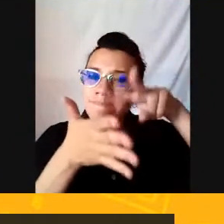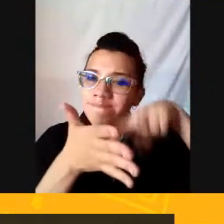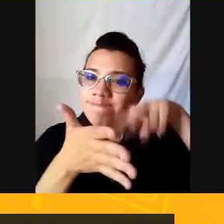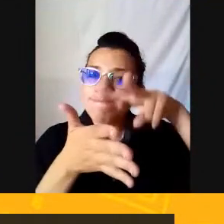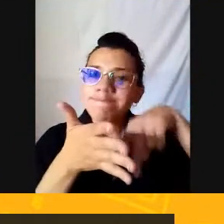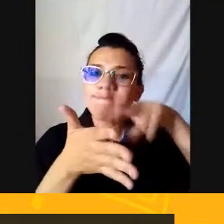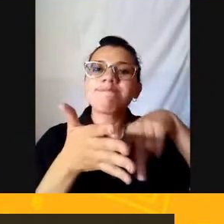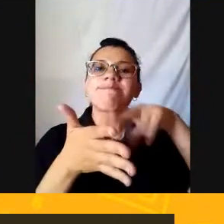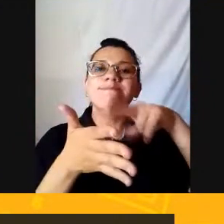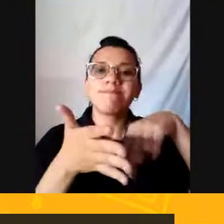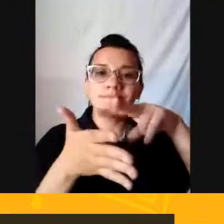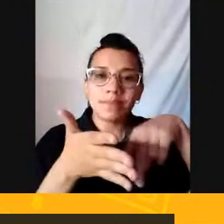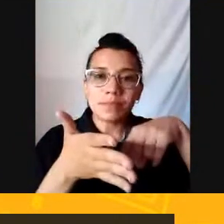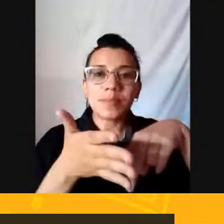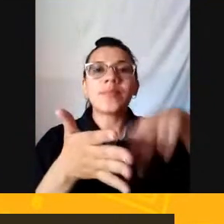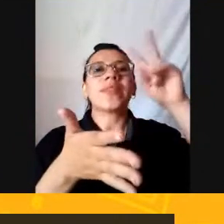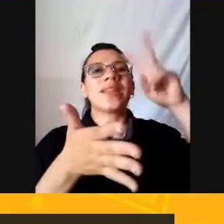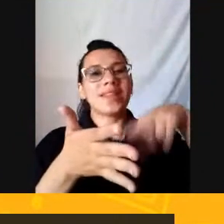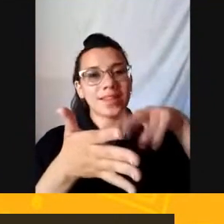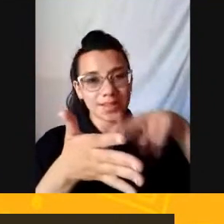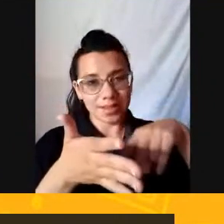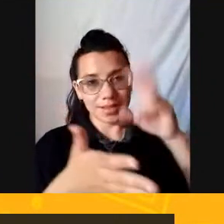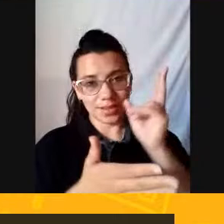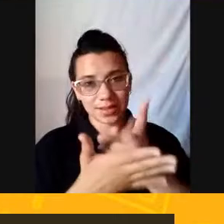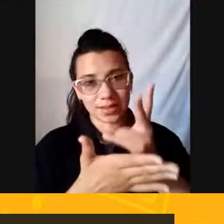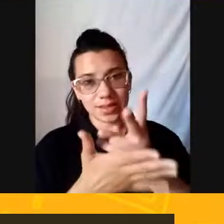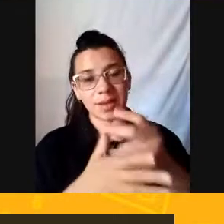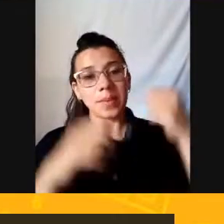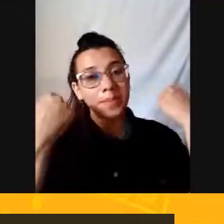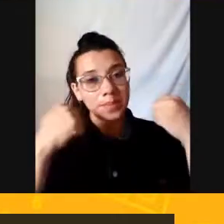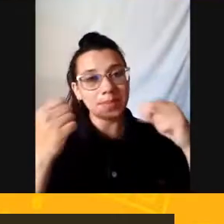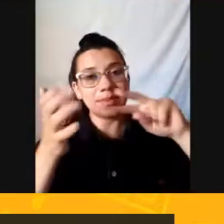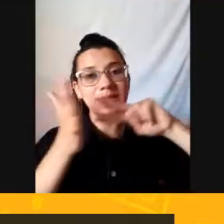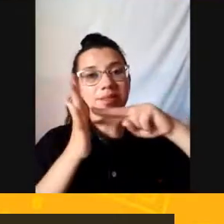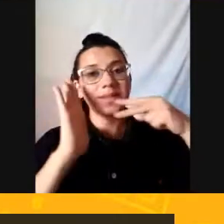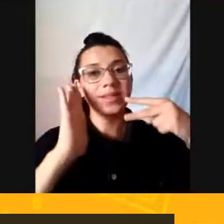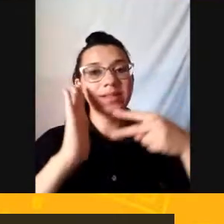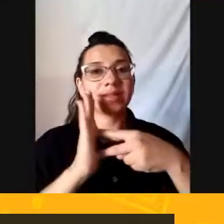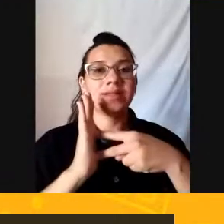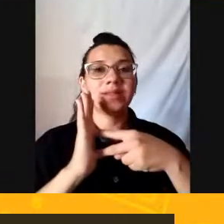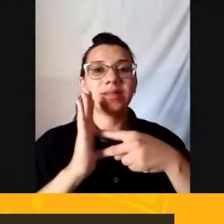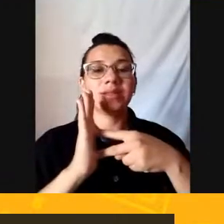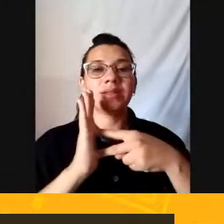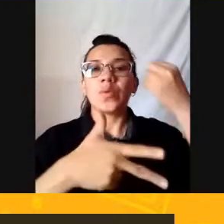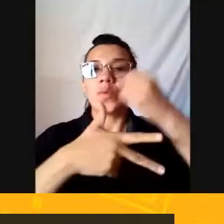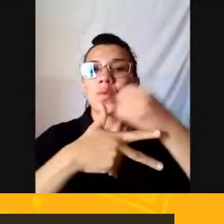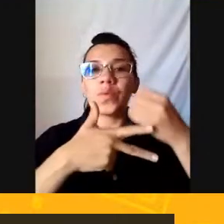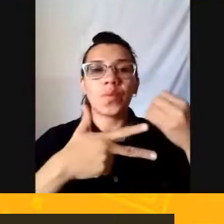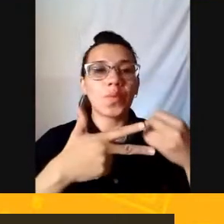significado Das palavras do texto O Enem não trabalha Com muita questão De